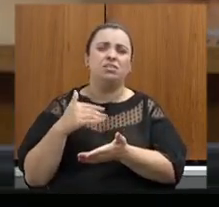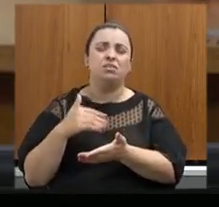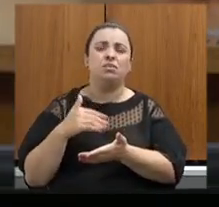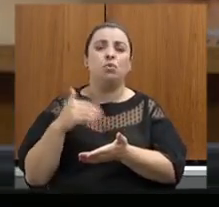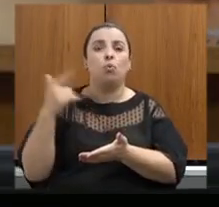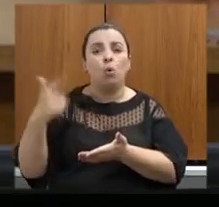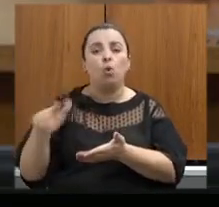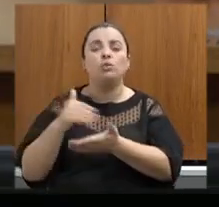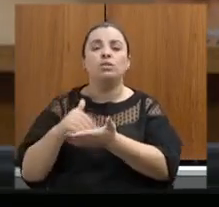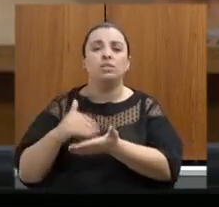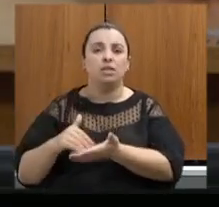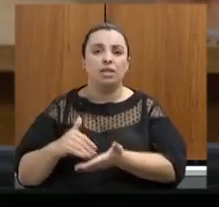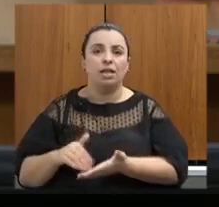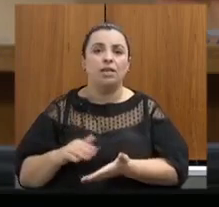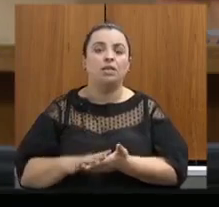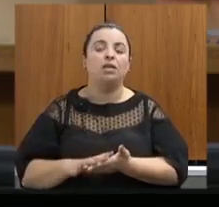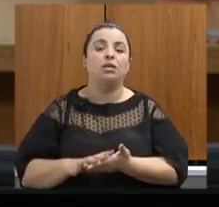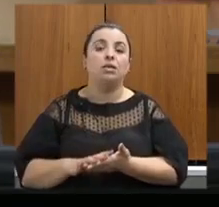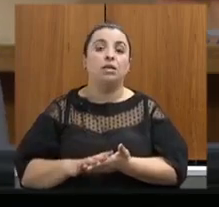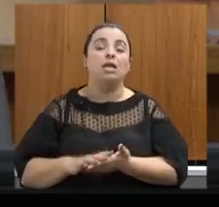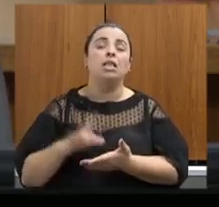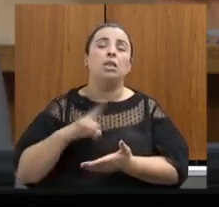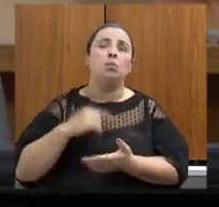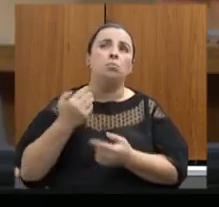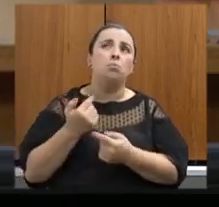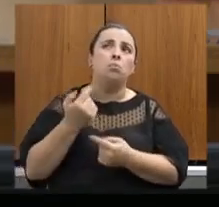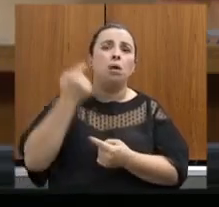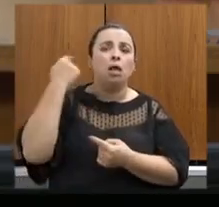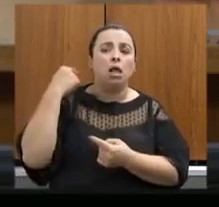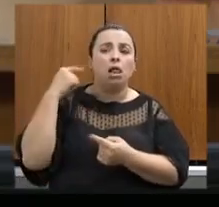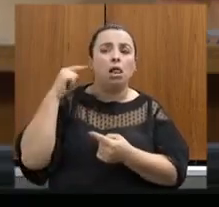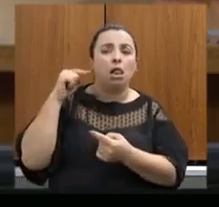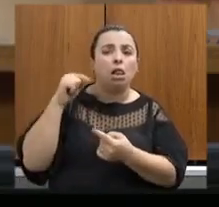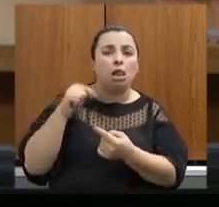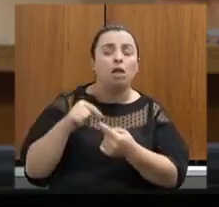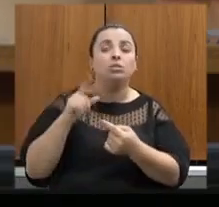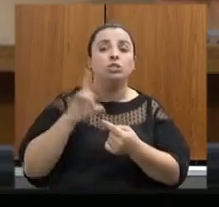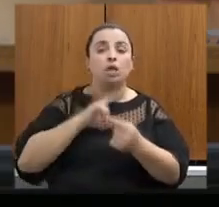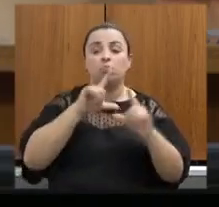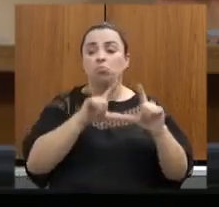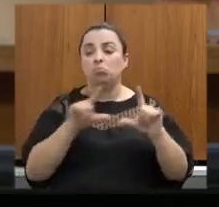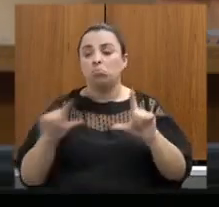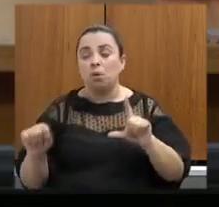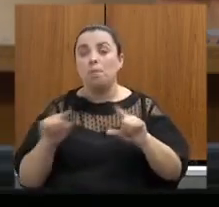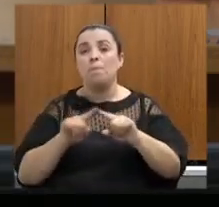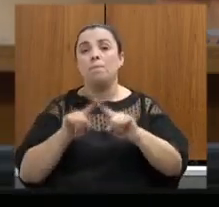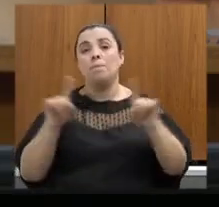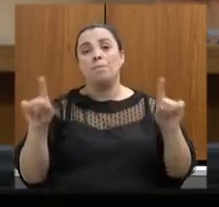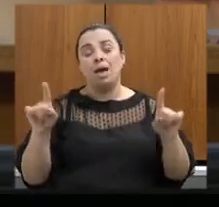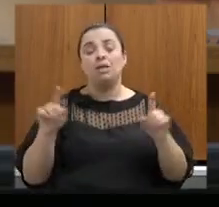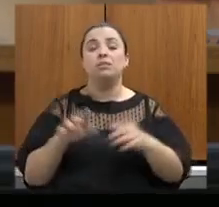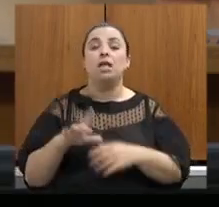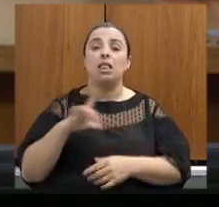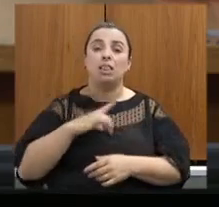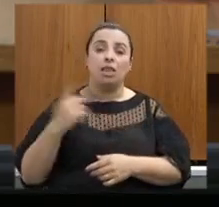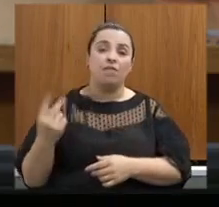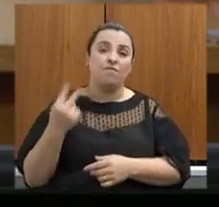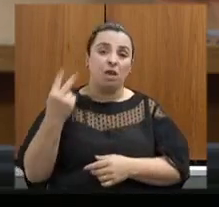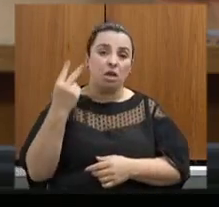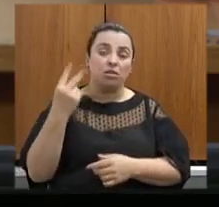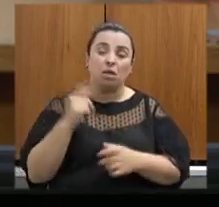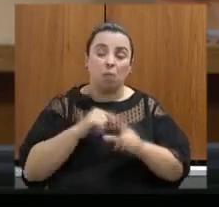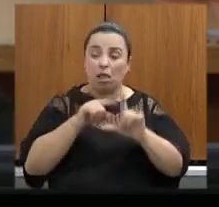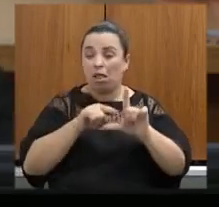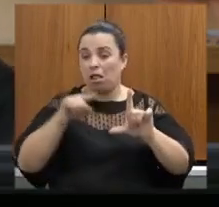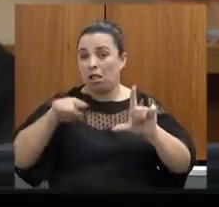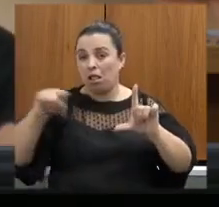que ao longo dos últimos anos foi diminuído mas que ainda tem valores consideráveis